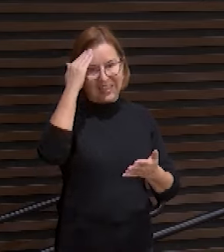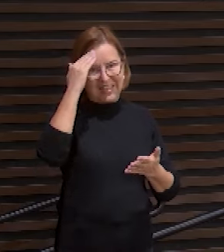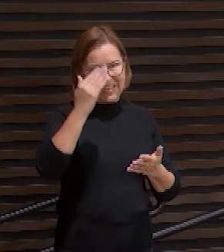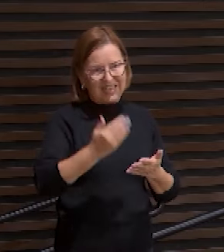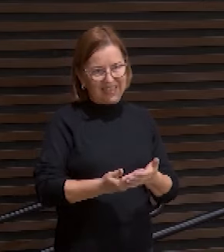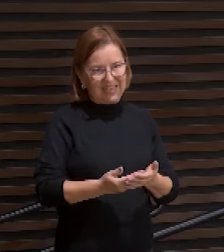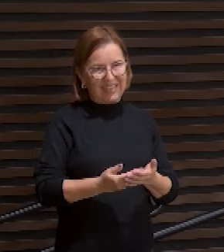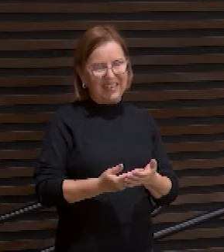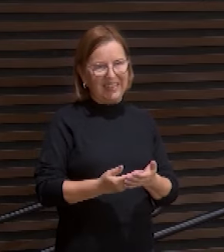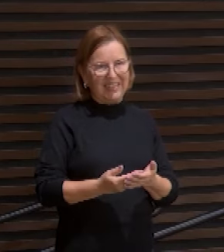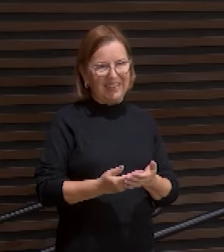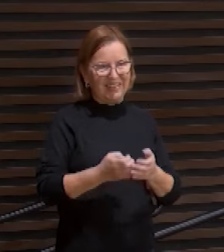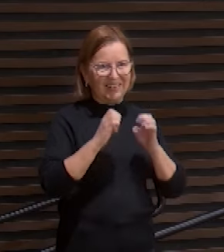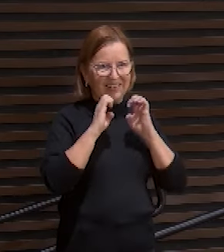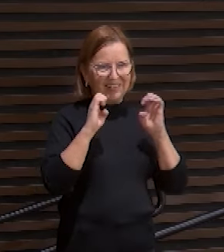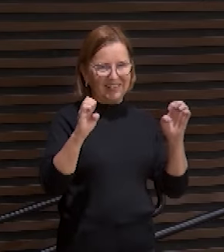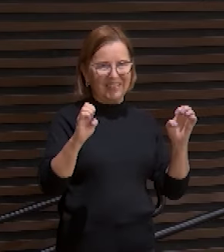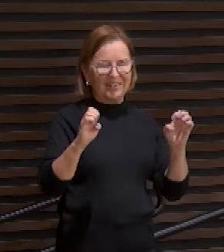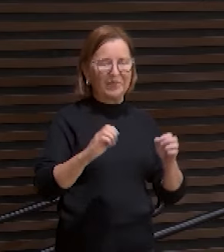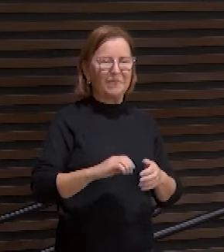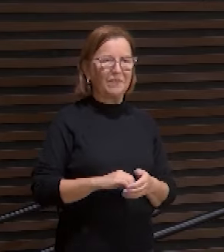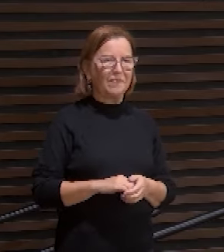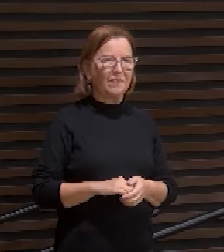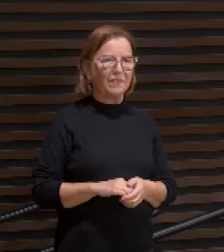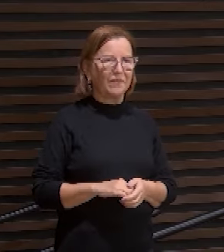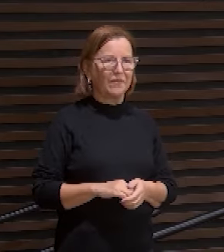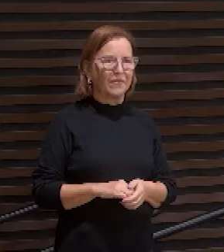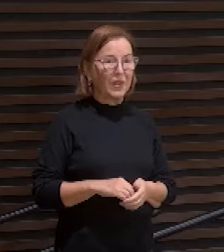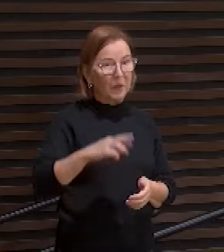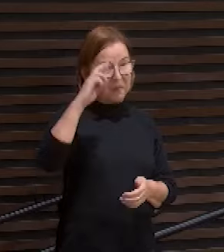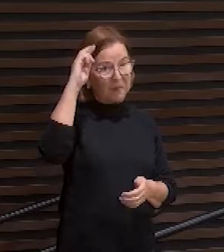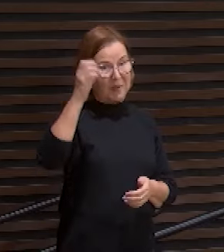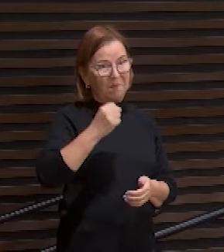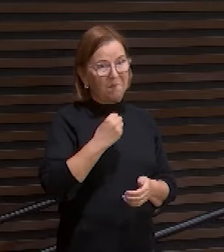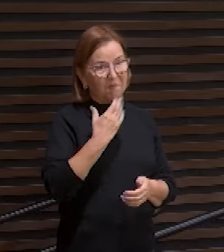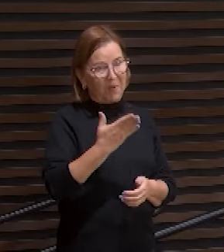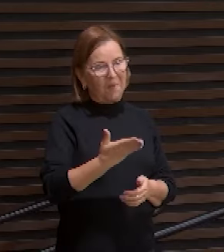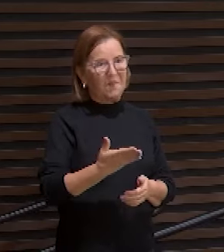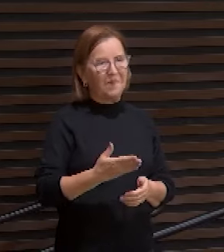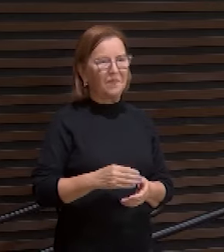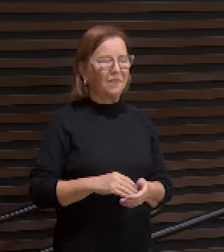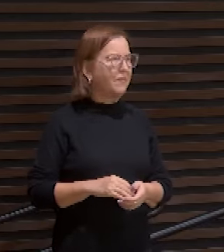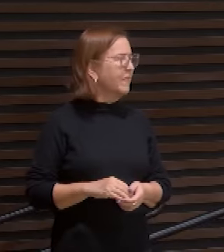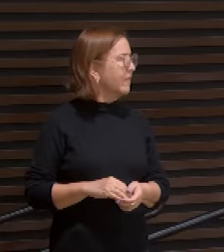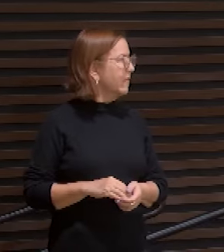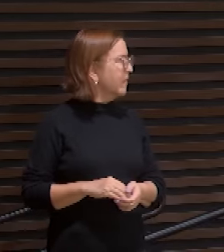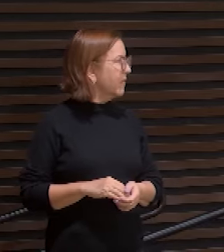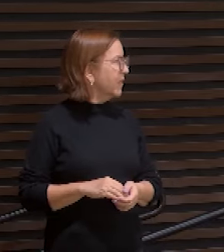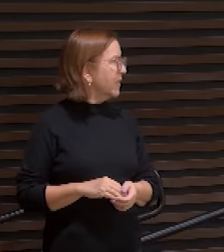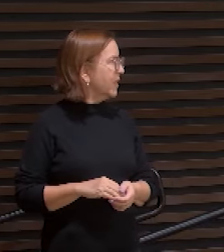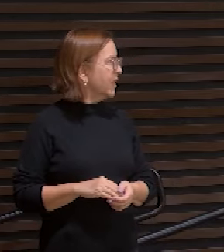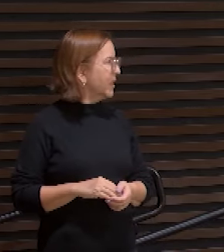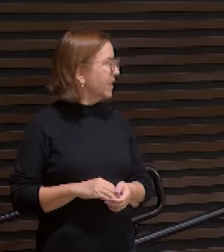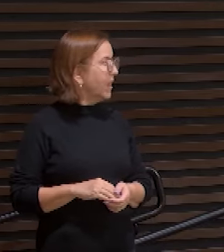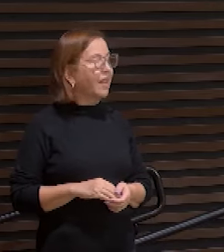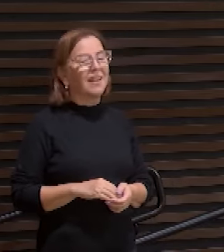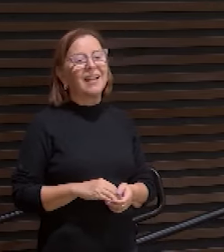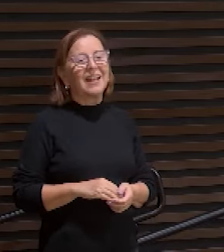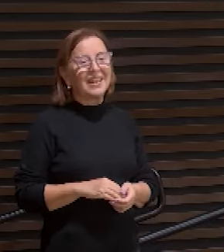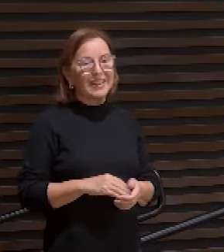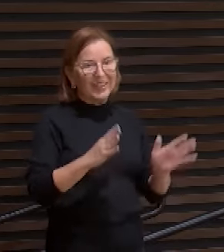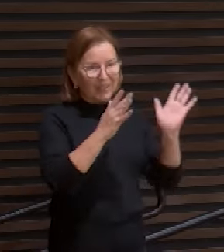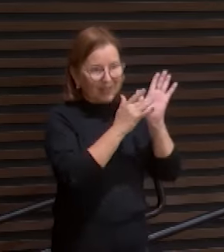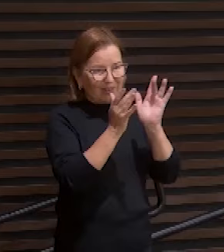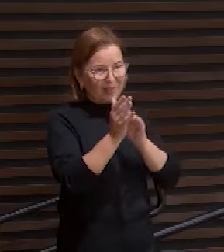creia no que a bíblia diz você não é bom nunca será mas Jesus morreu para